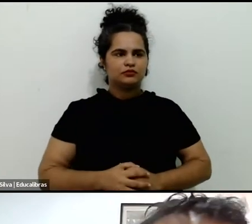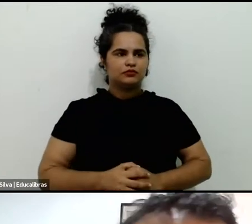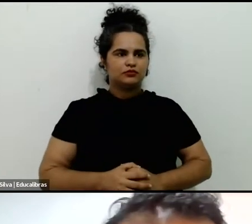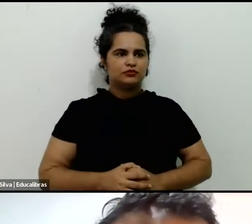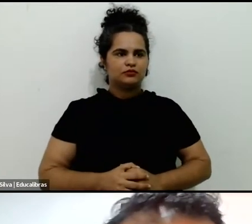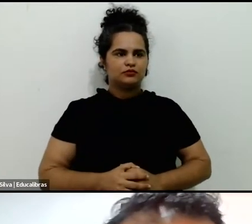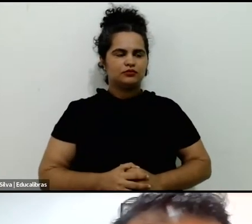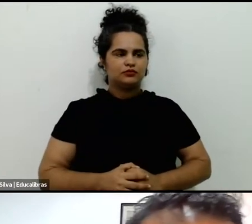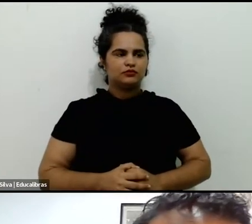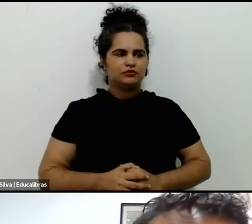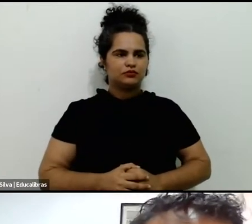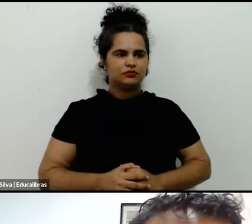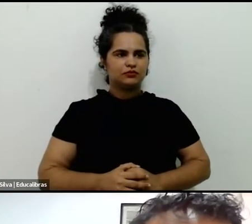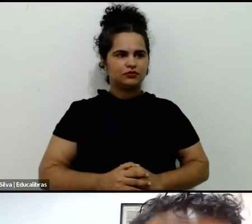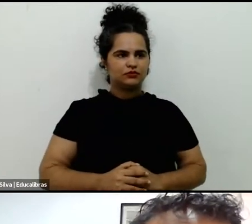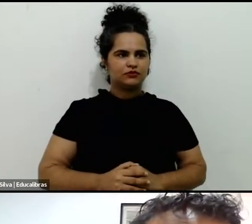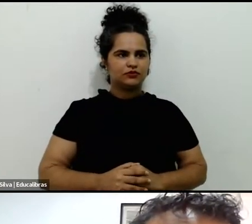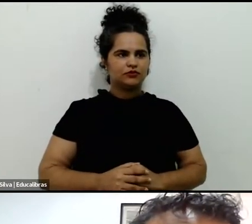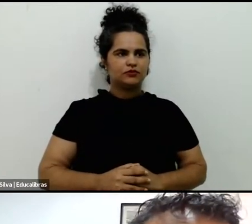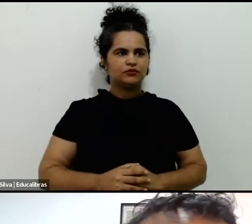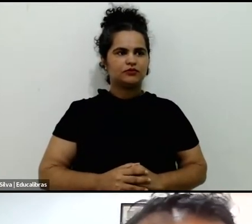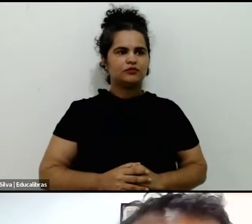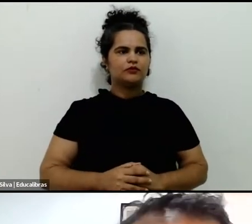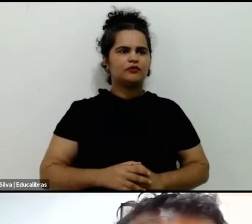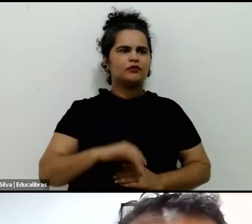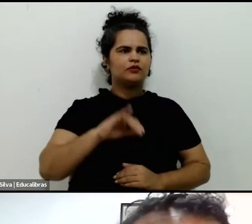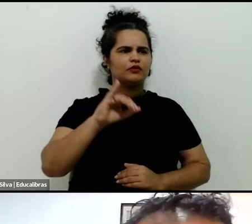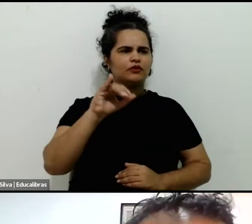colocar John Tower?